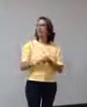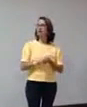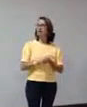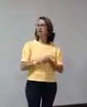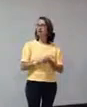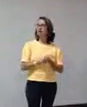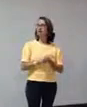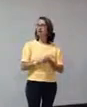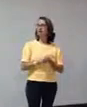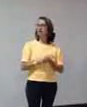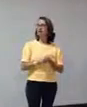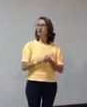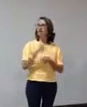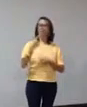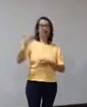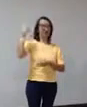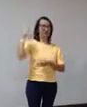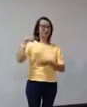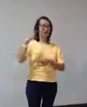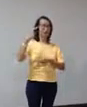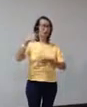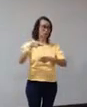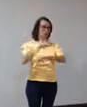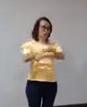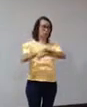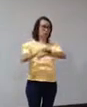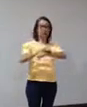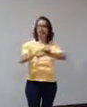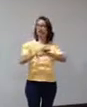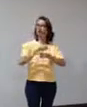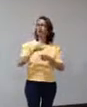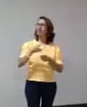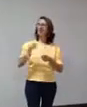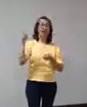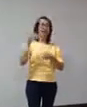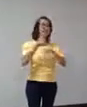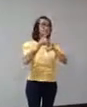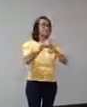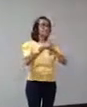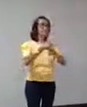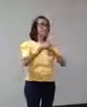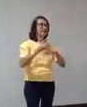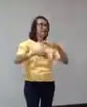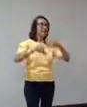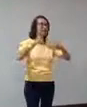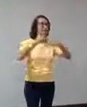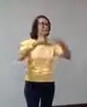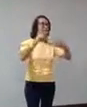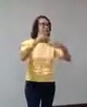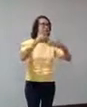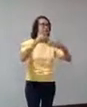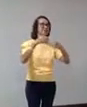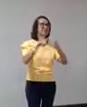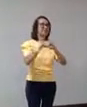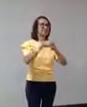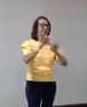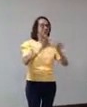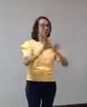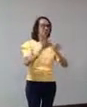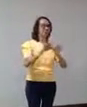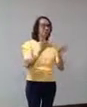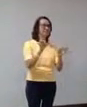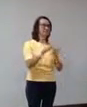início, era uma por artista. Aí, depois, quando essa exposição ganhou mais forma, eu acabei